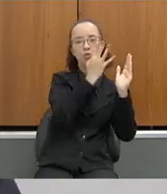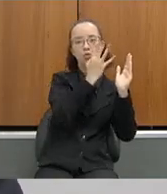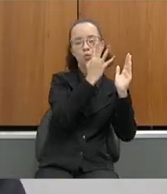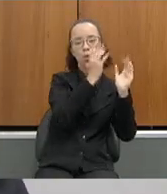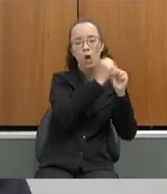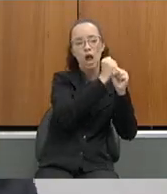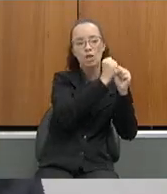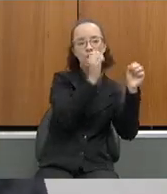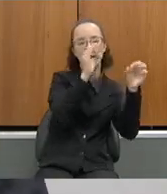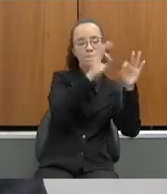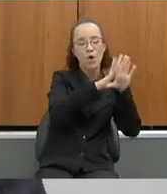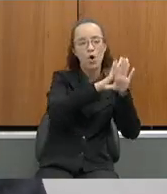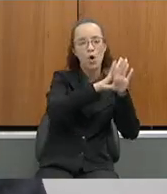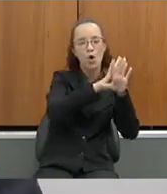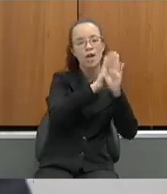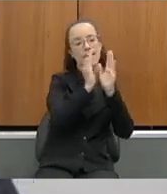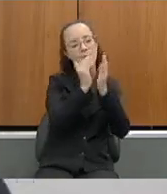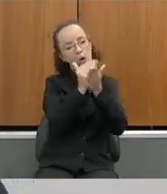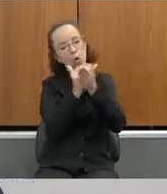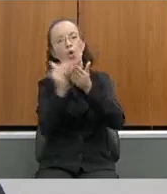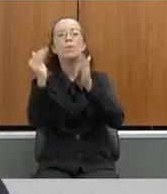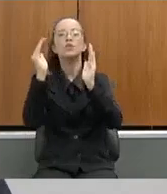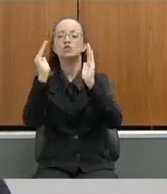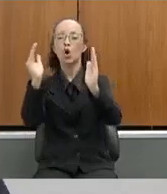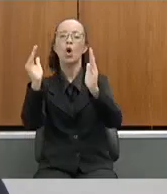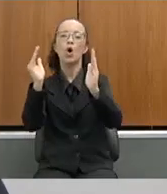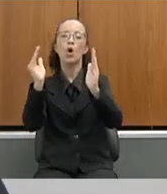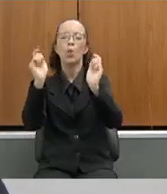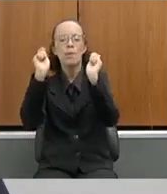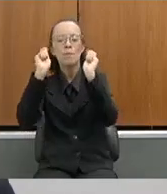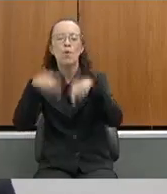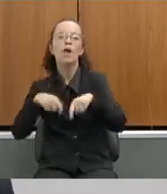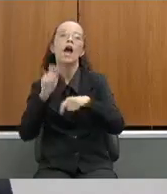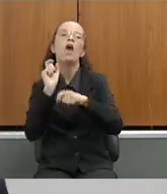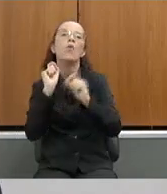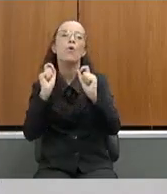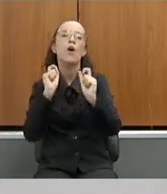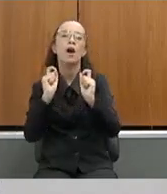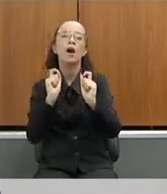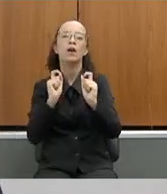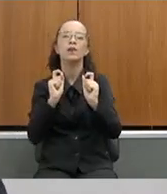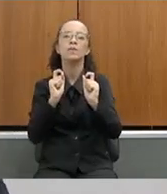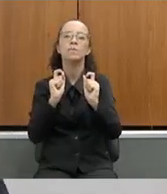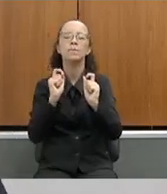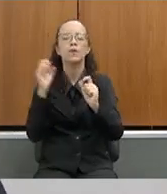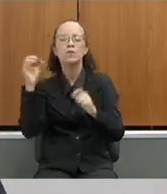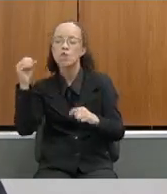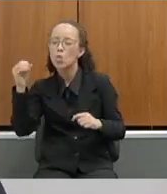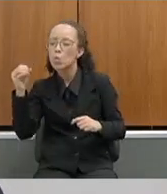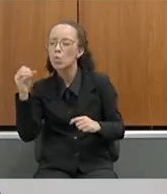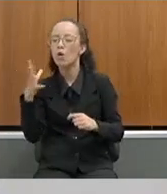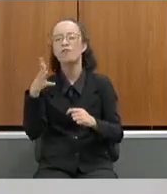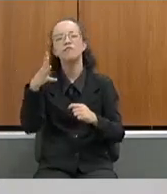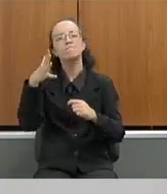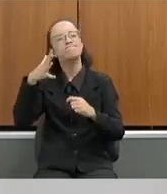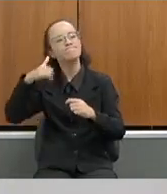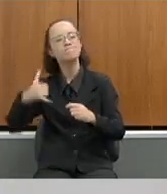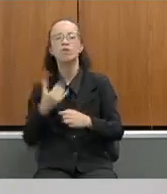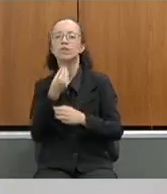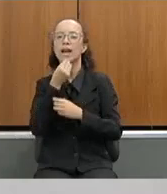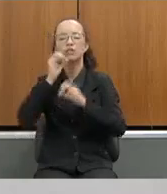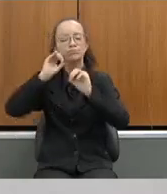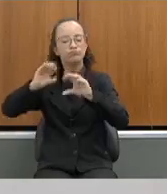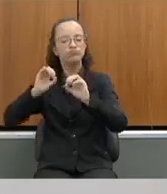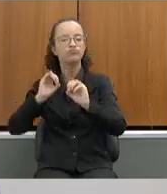começar a ter uma possibilidade de uma nova era da educação,